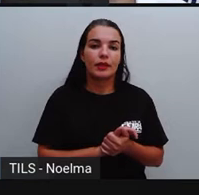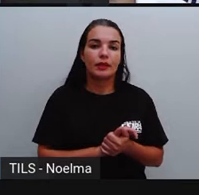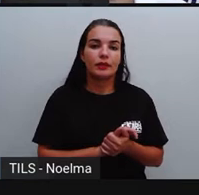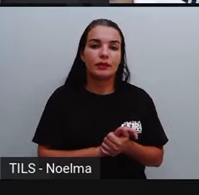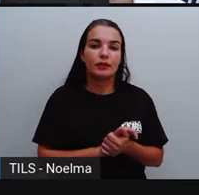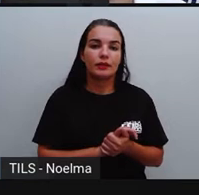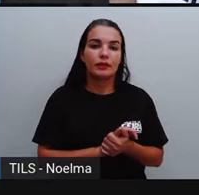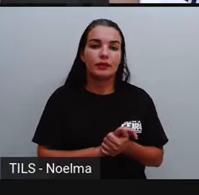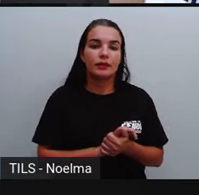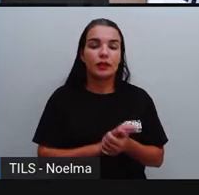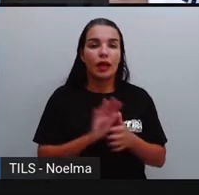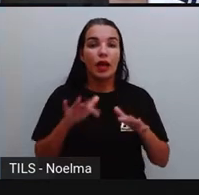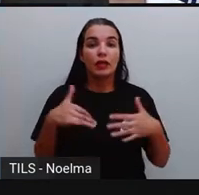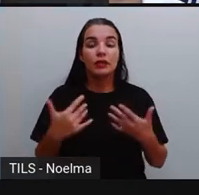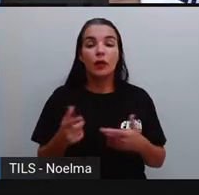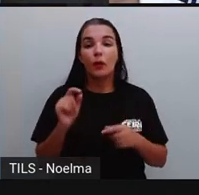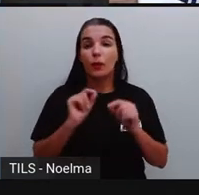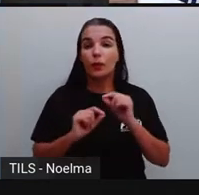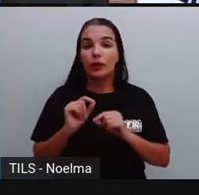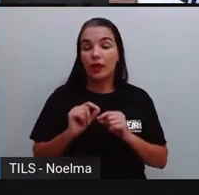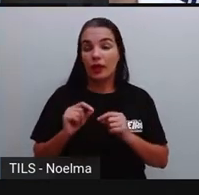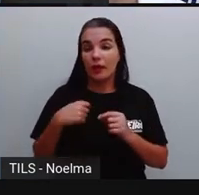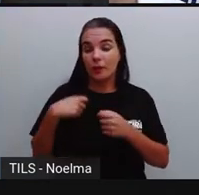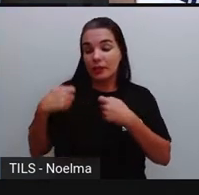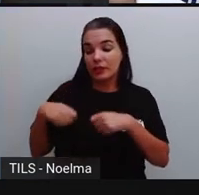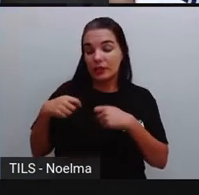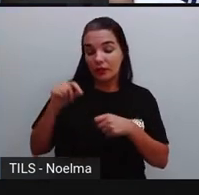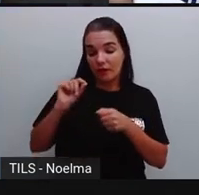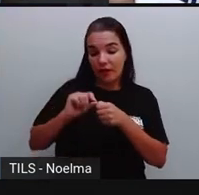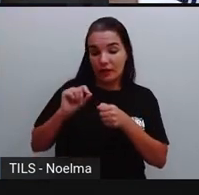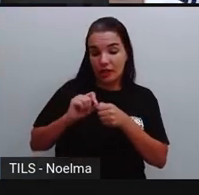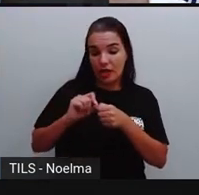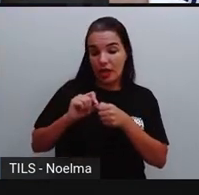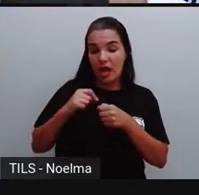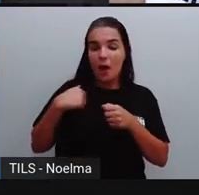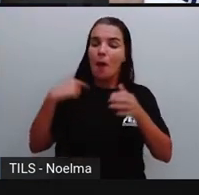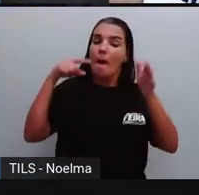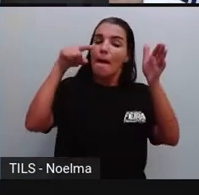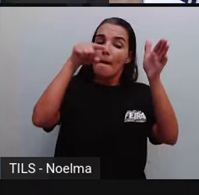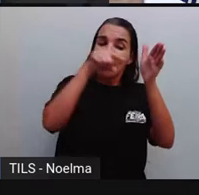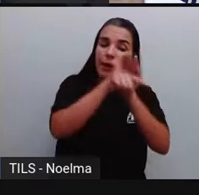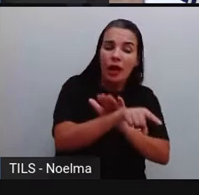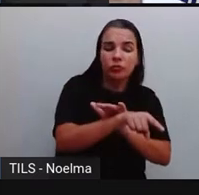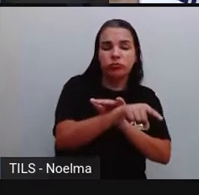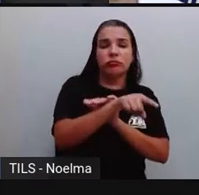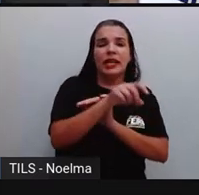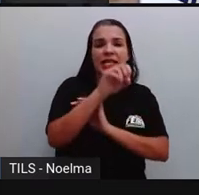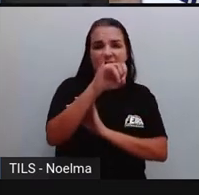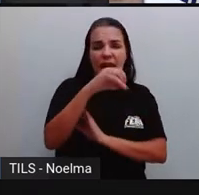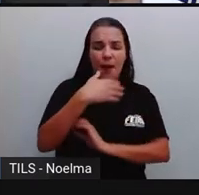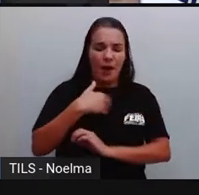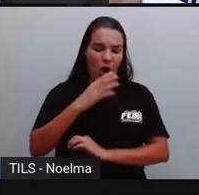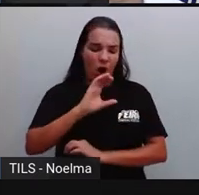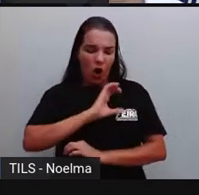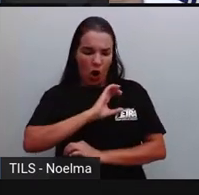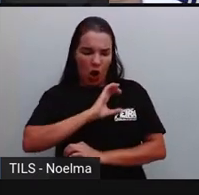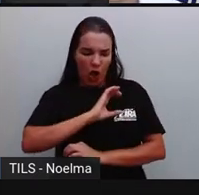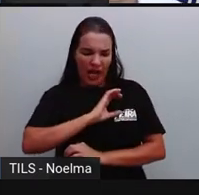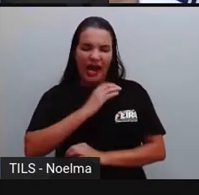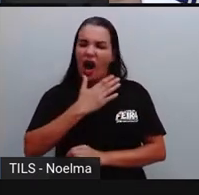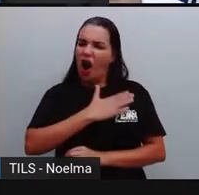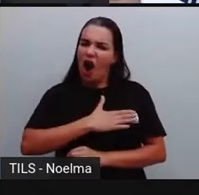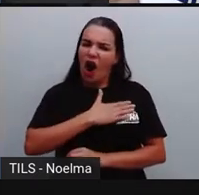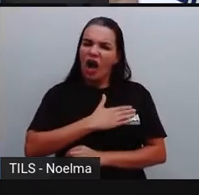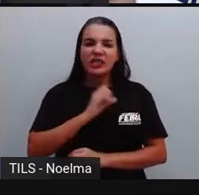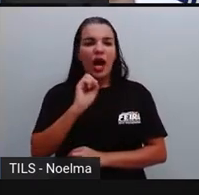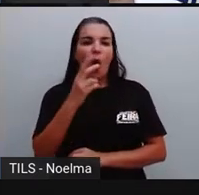posso fazer, Pró, para não deixar o meu coleguinha feliz? Se eu não tenho certeza, se o meu coleguinha gosta ou não de ser chamado